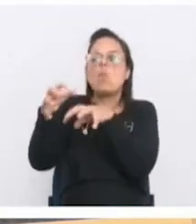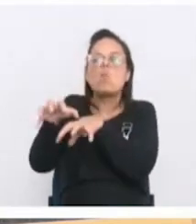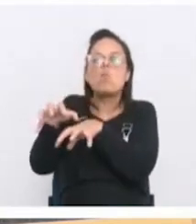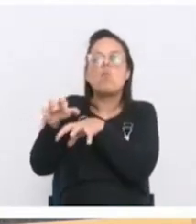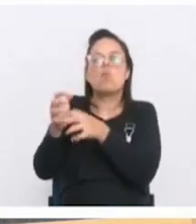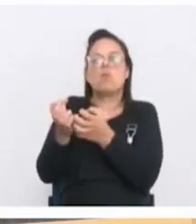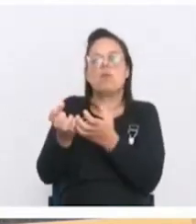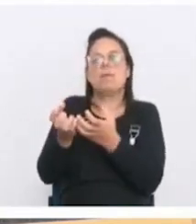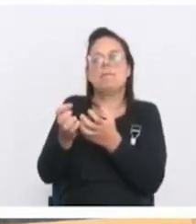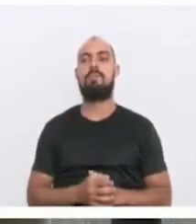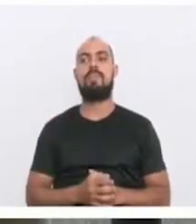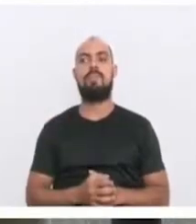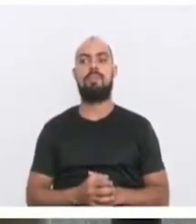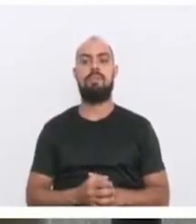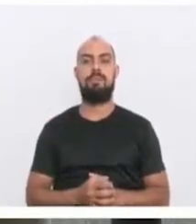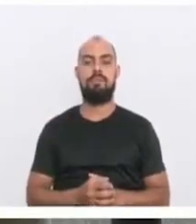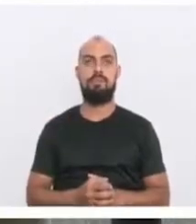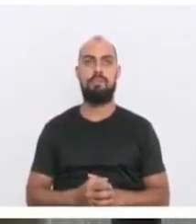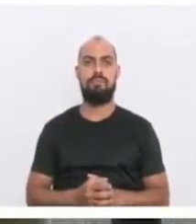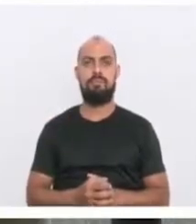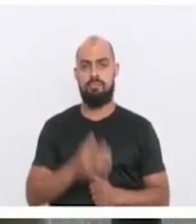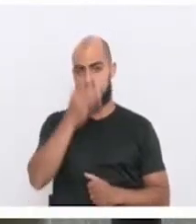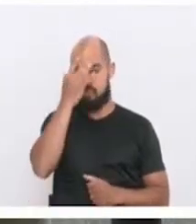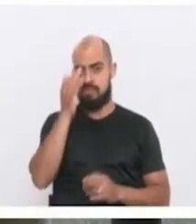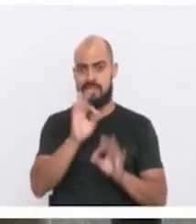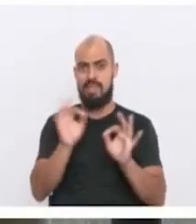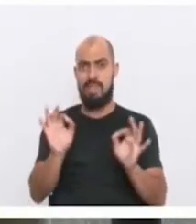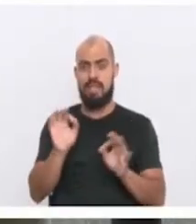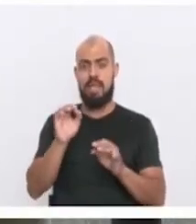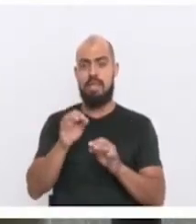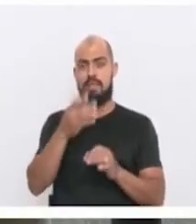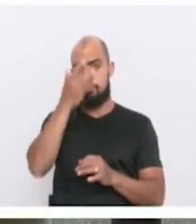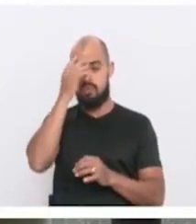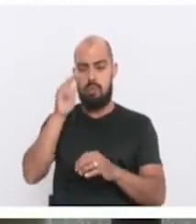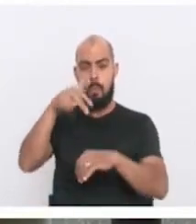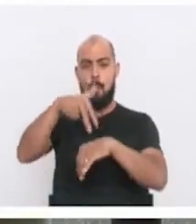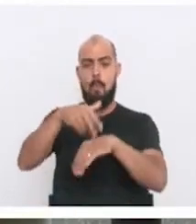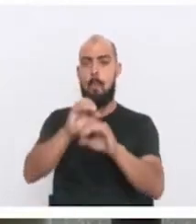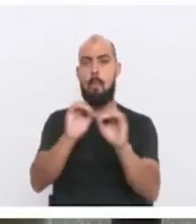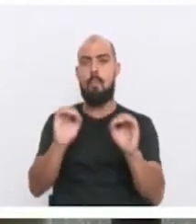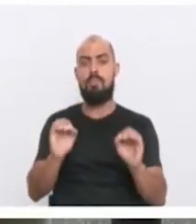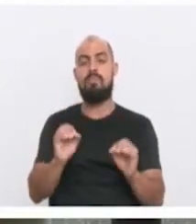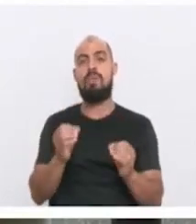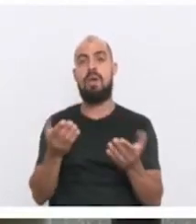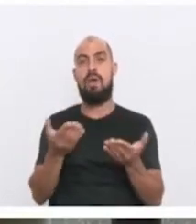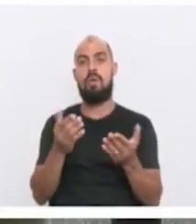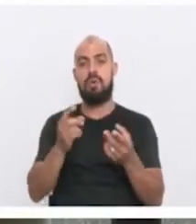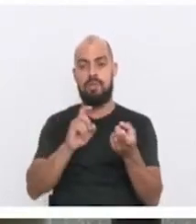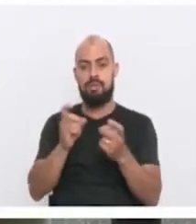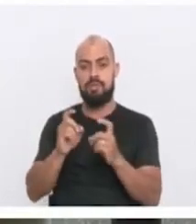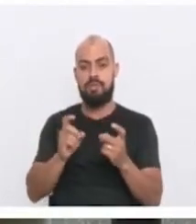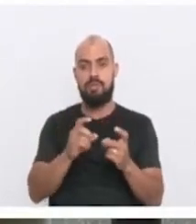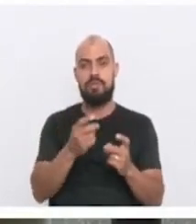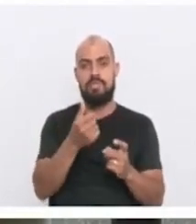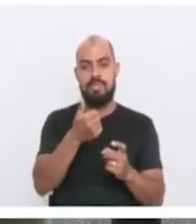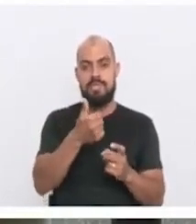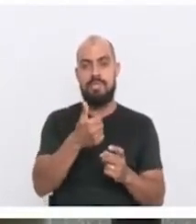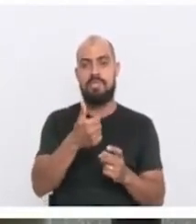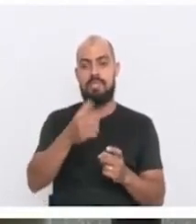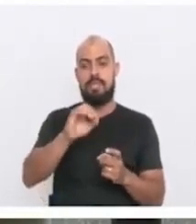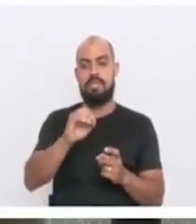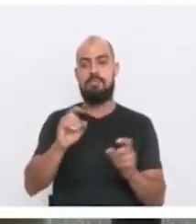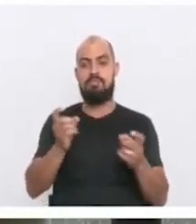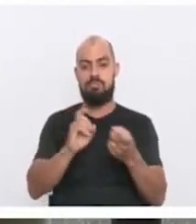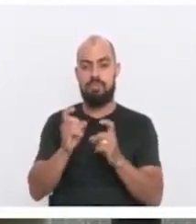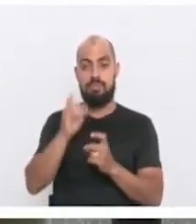programa Imóvel da Gente. Nada mais havendo a ser tratado e ninguém querendo fazer uso da palavra, comunico a realização da décima sessão